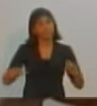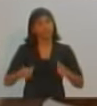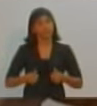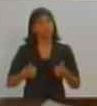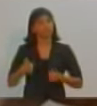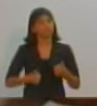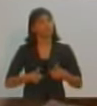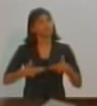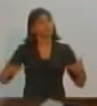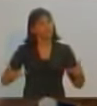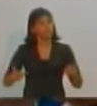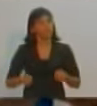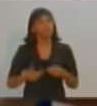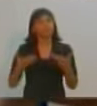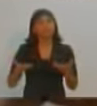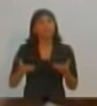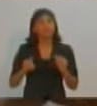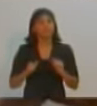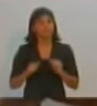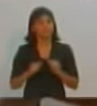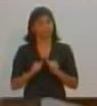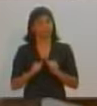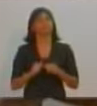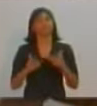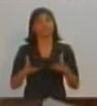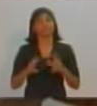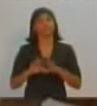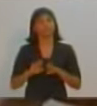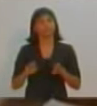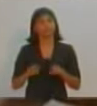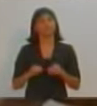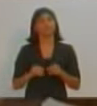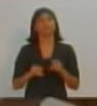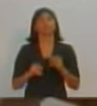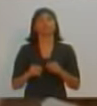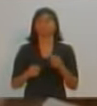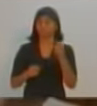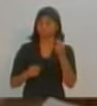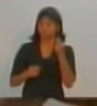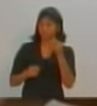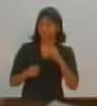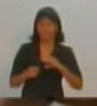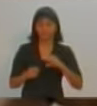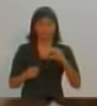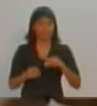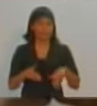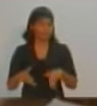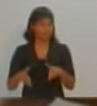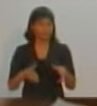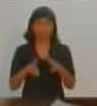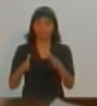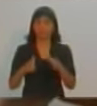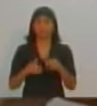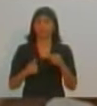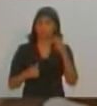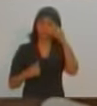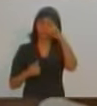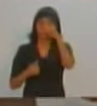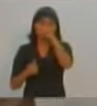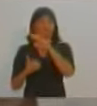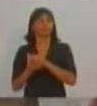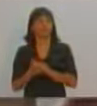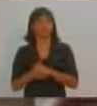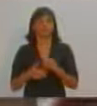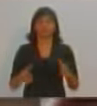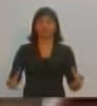o Manel Goulart, lá da Ana Jacinta, e cara, passagem, não tem melhoria nenhuma para a gente que sai da Ana